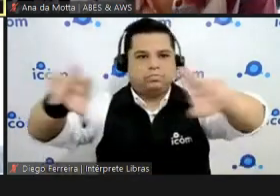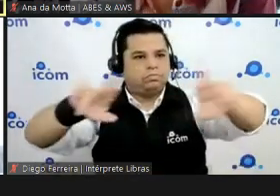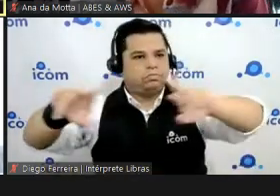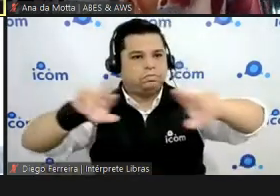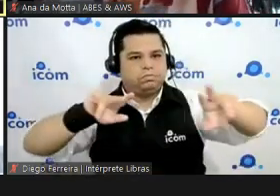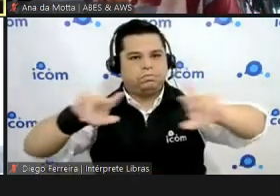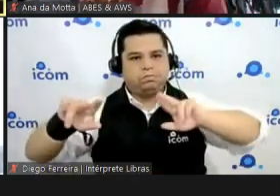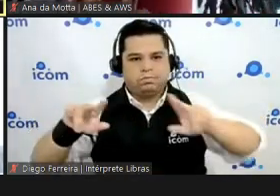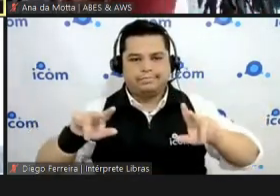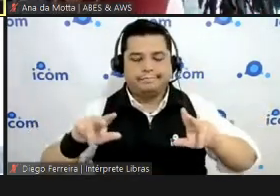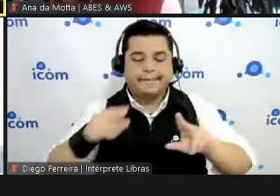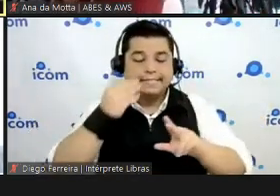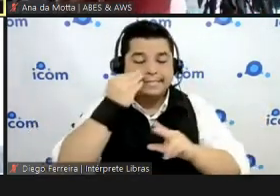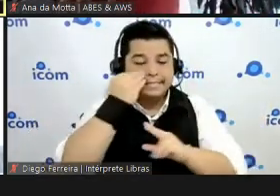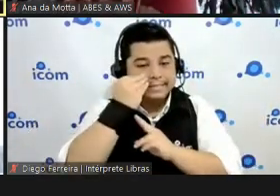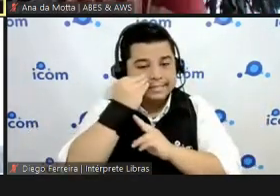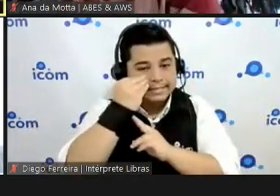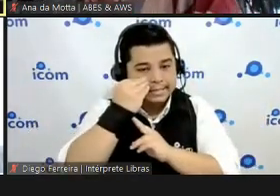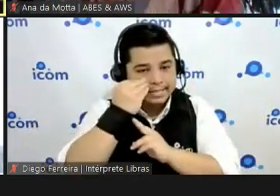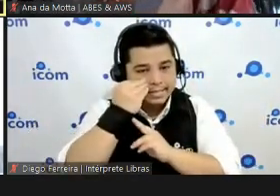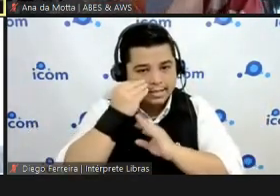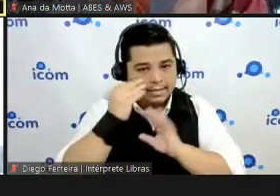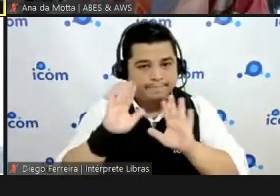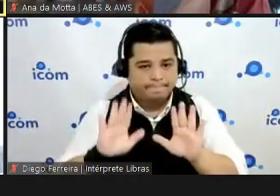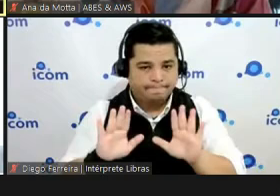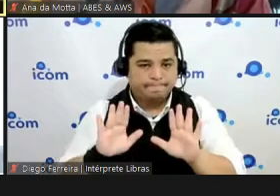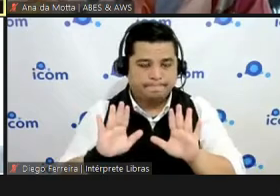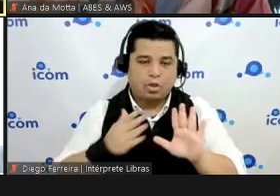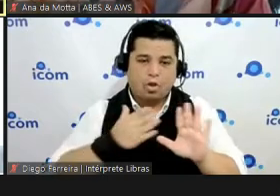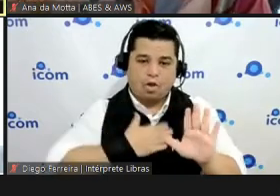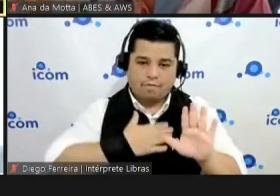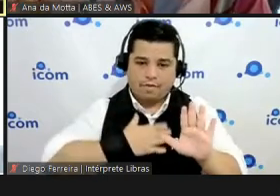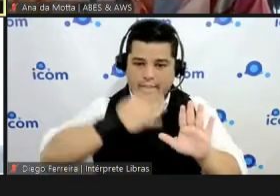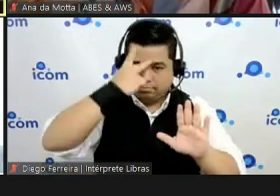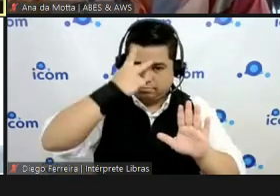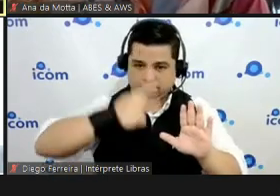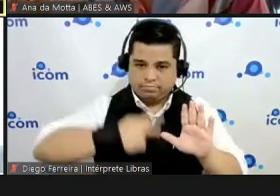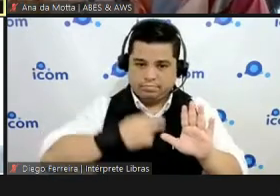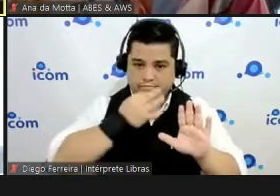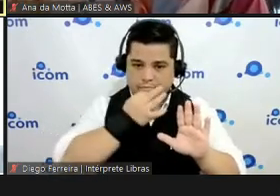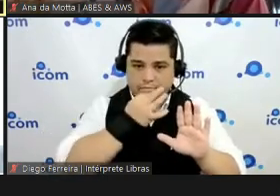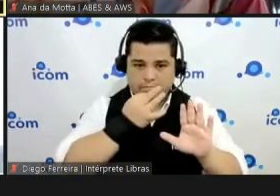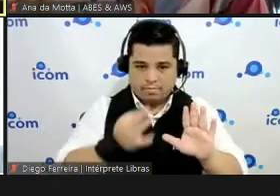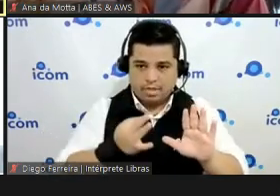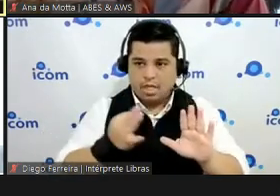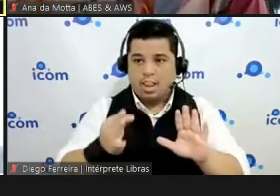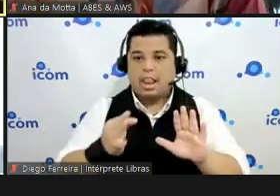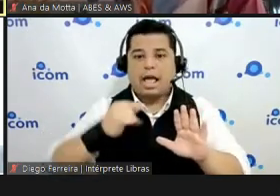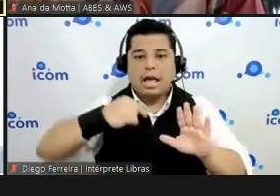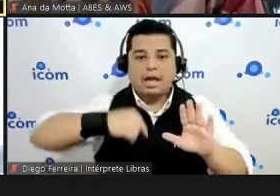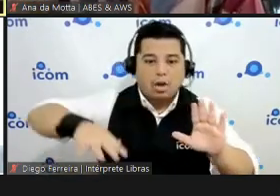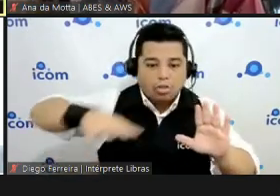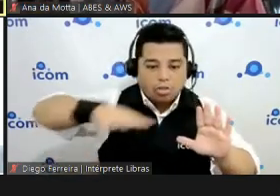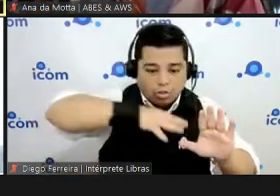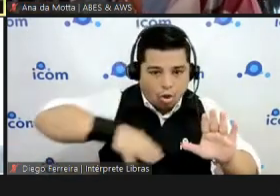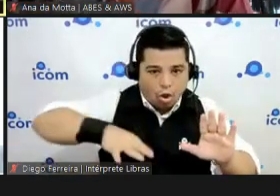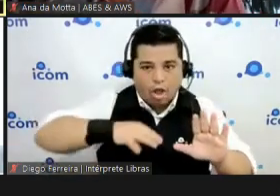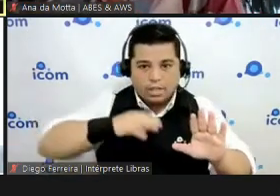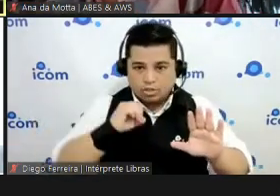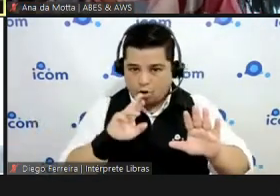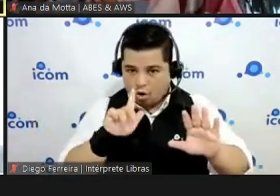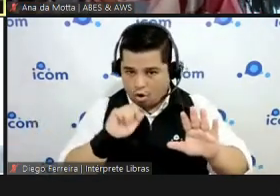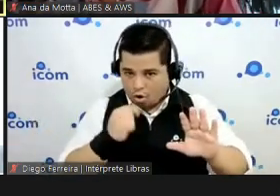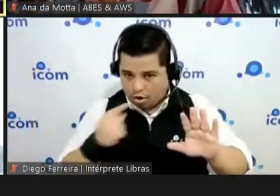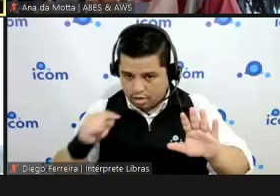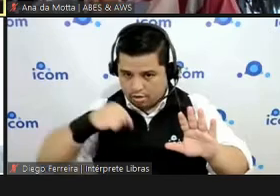a gente tenta, e vou falar aqui pela central, não posso responder todos os órgãos, tá? Mas é uma tentativa muito